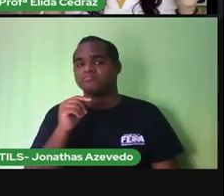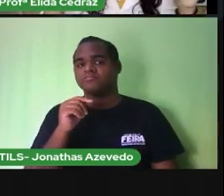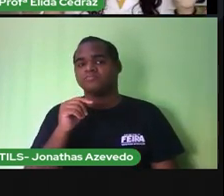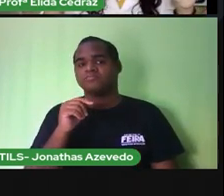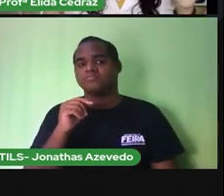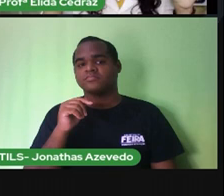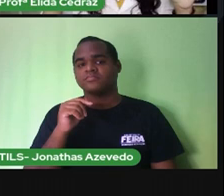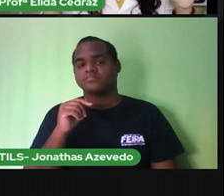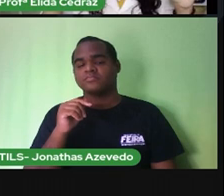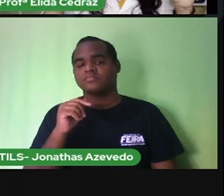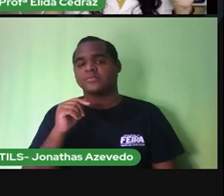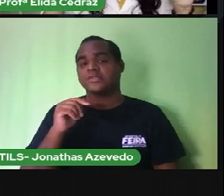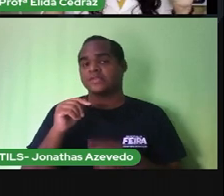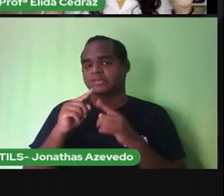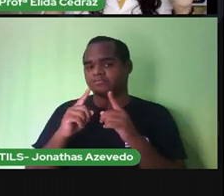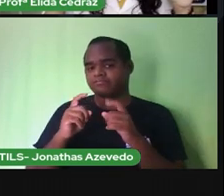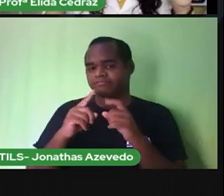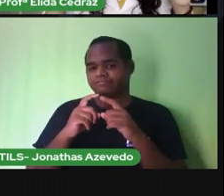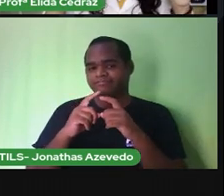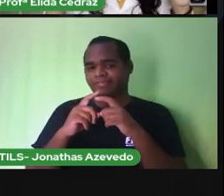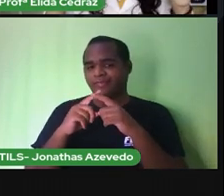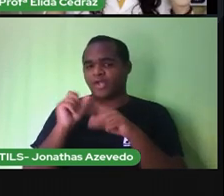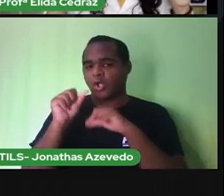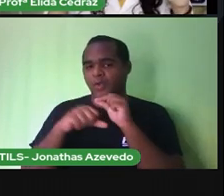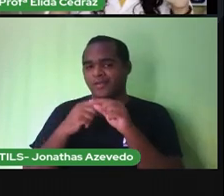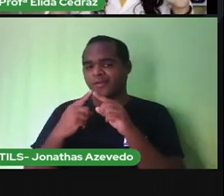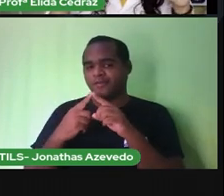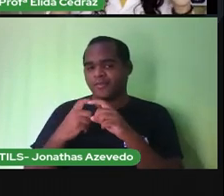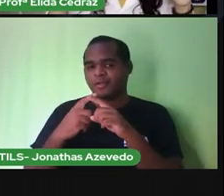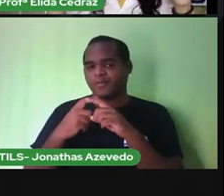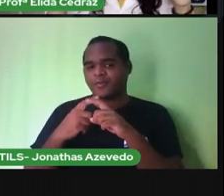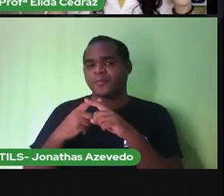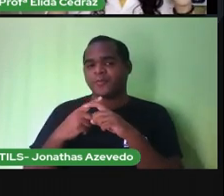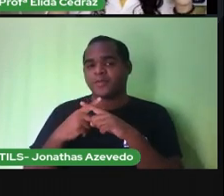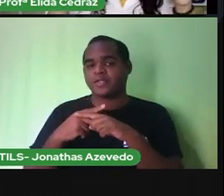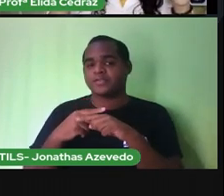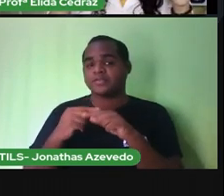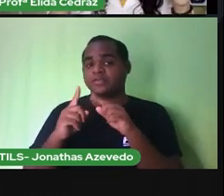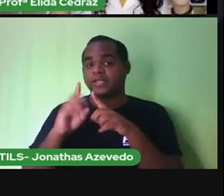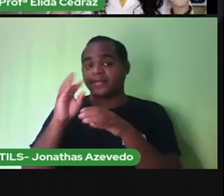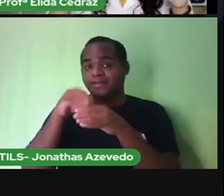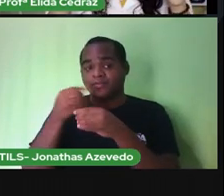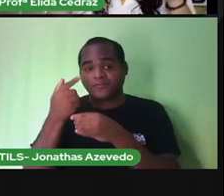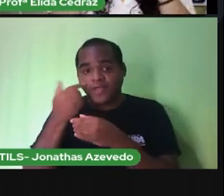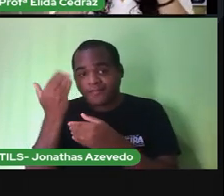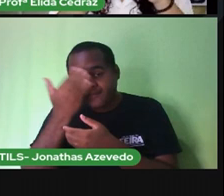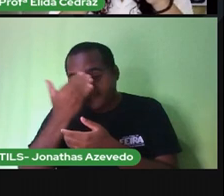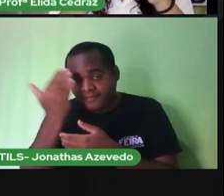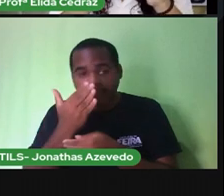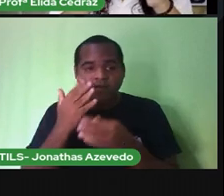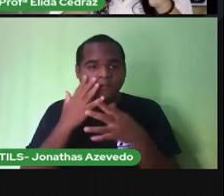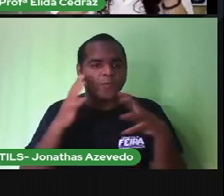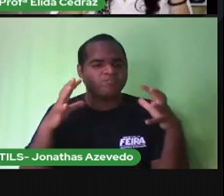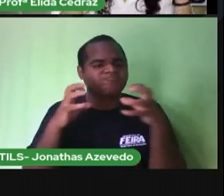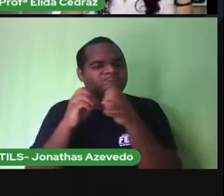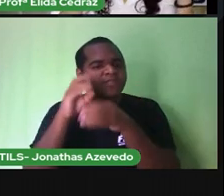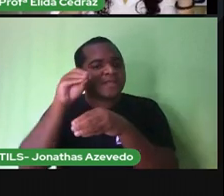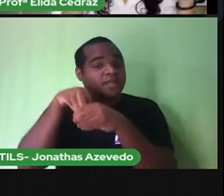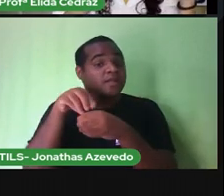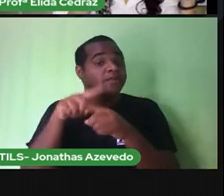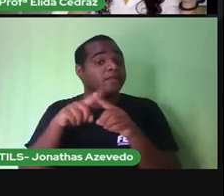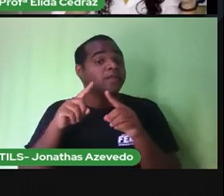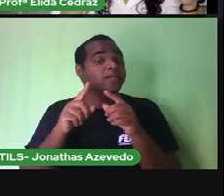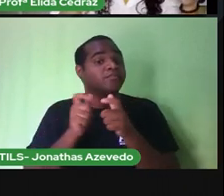micro-organismos, bactériazinhas. E eles vão ficar ali, tudo abafadinho, e vai